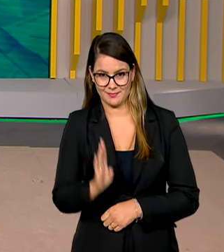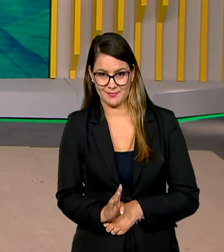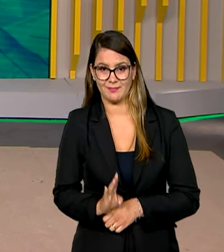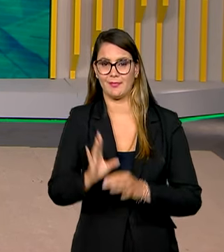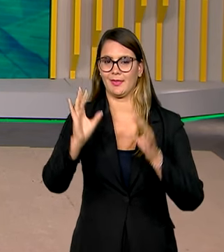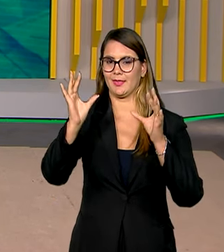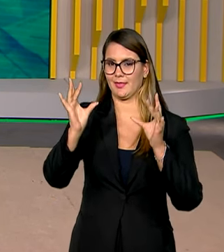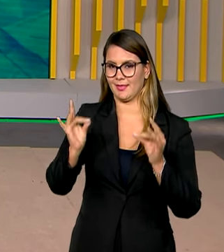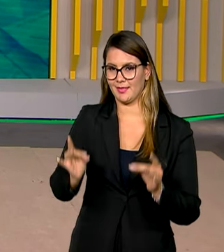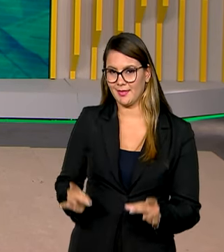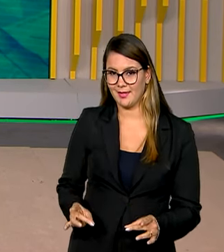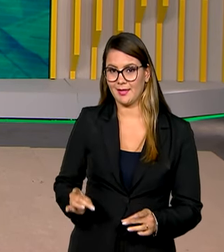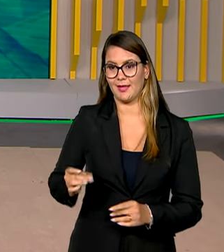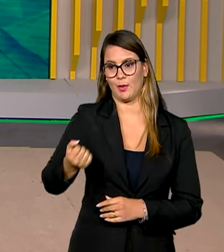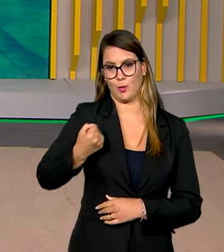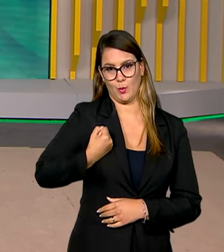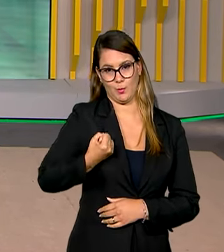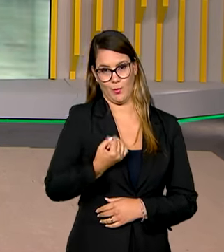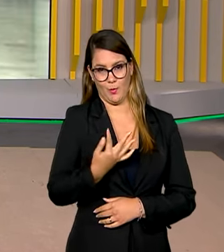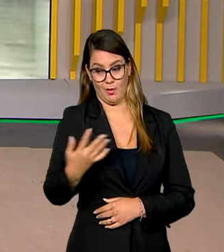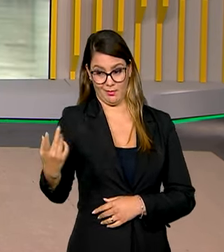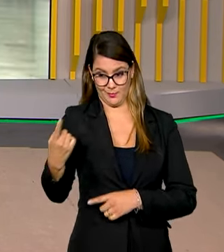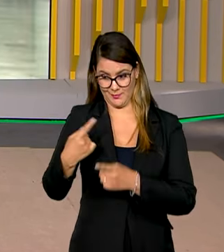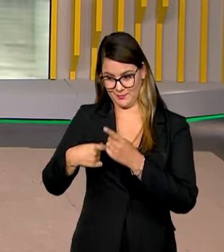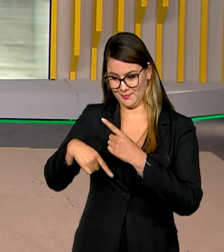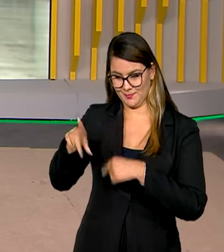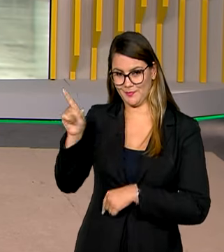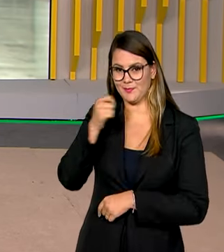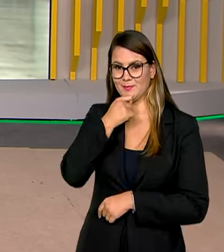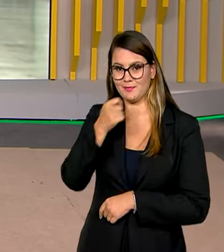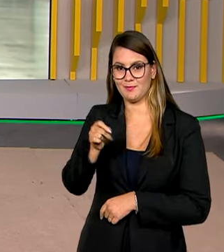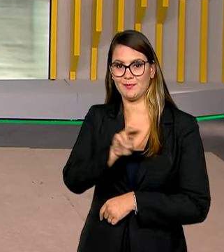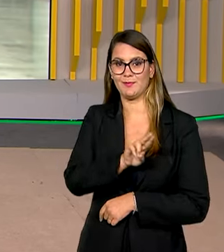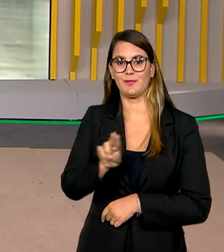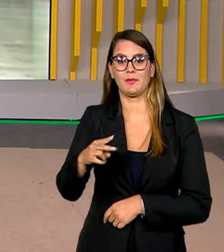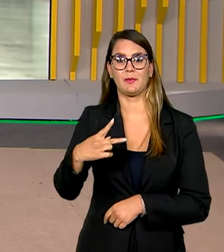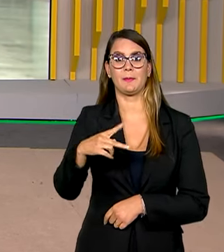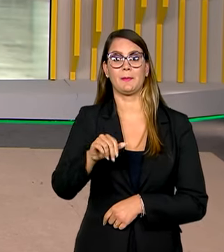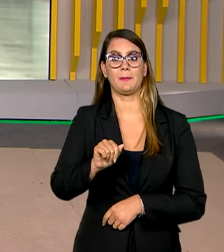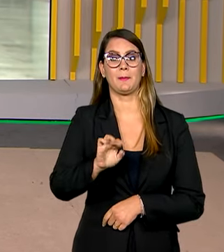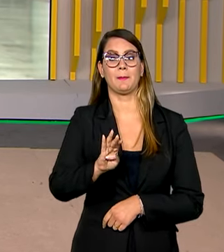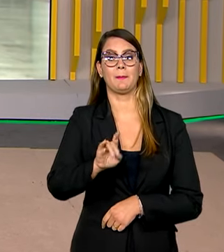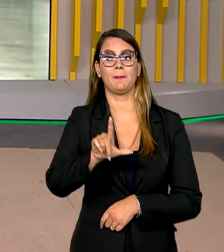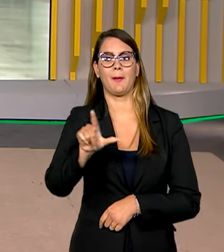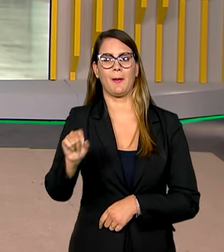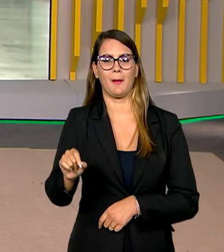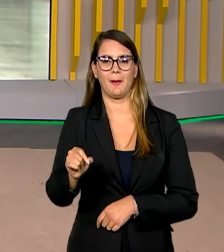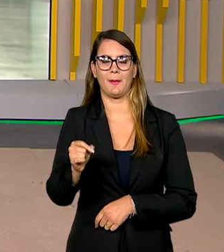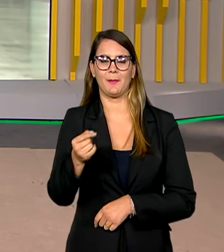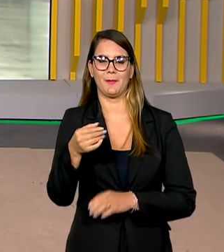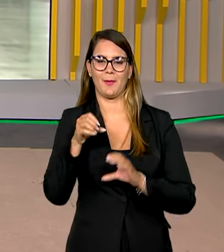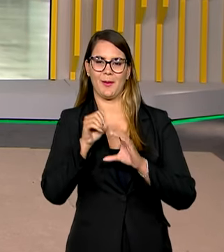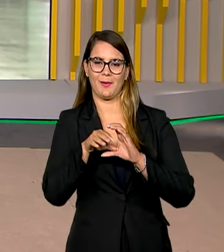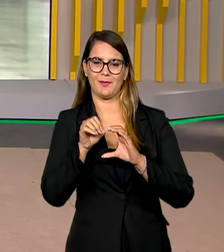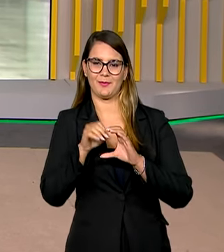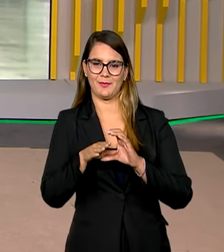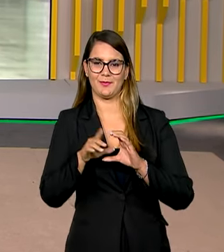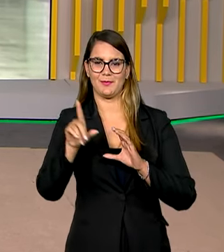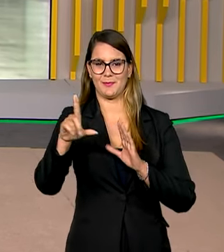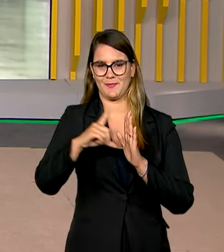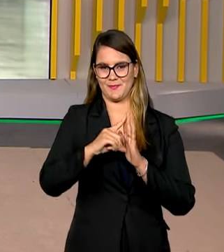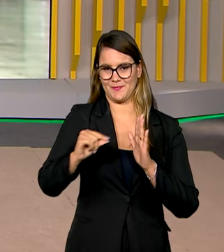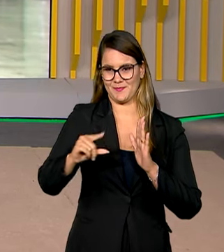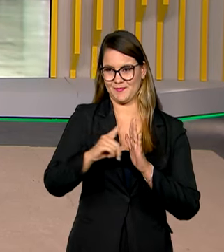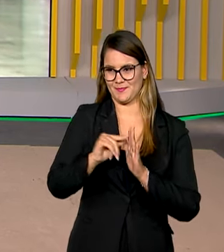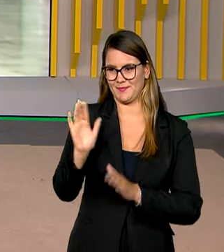tem os detalhes dos números do Desenrola Brasil é o repórter Pablo Mundim, que fala com a gente ao vivo, direto do Palácio